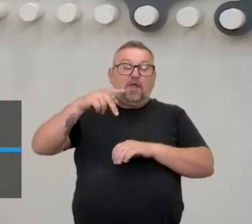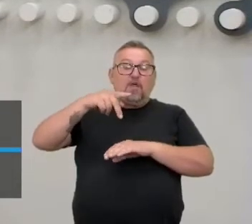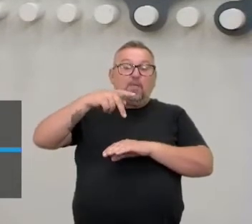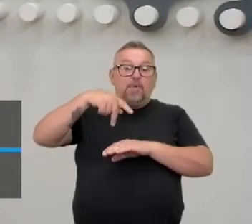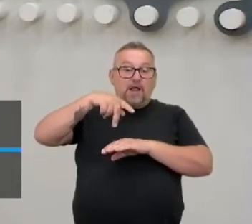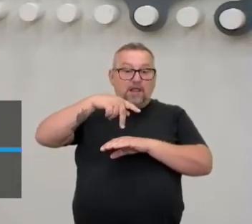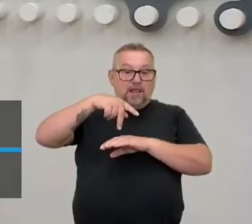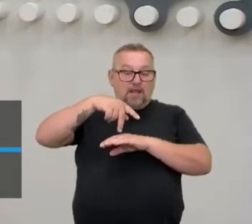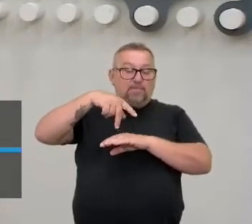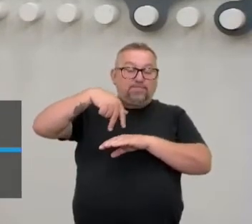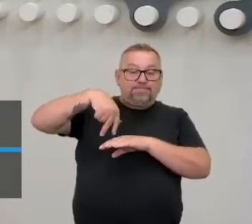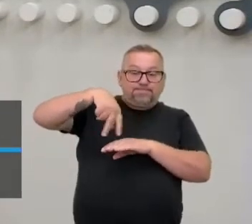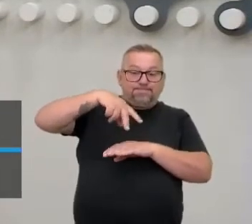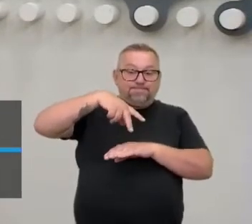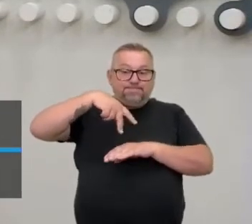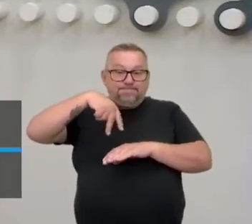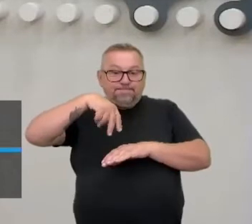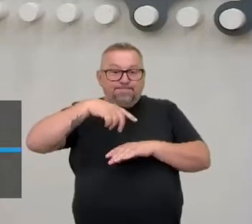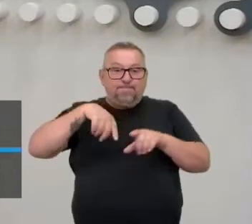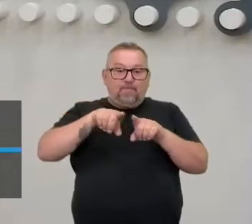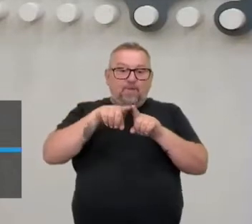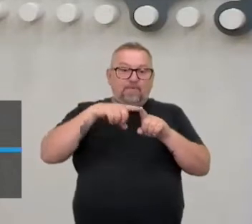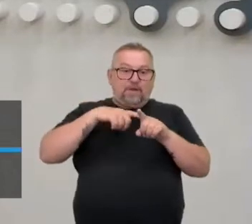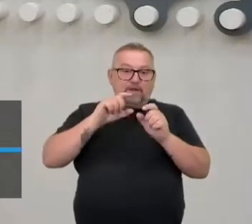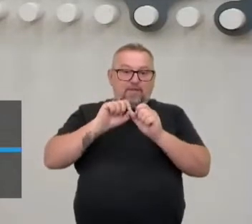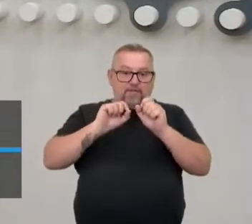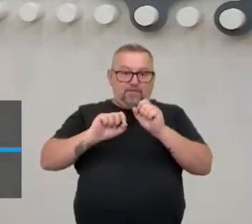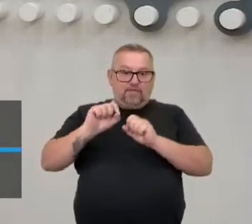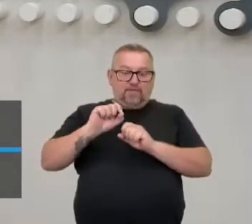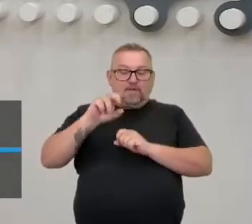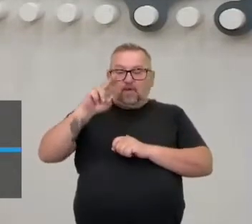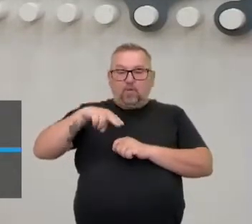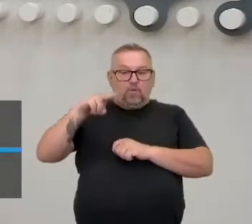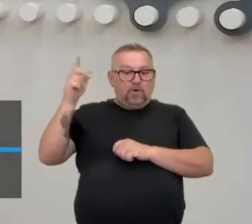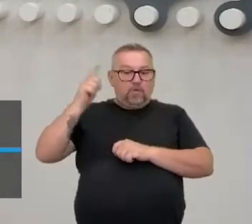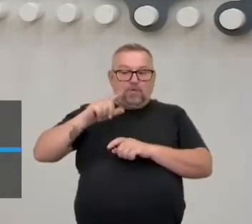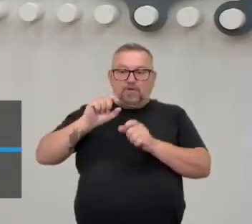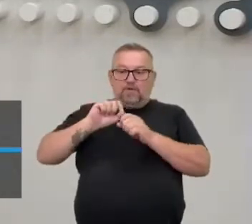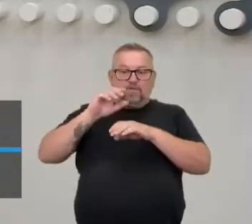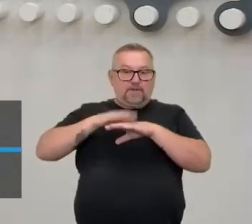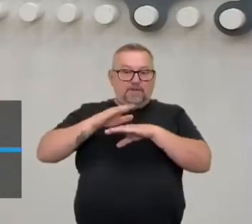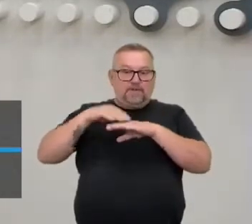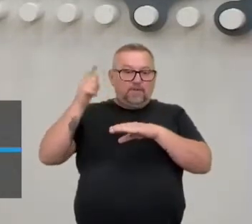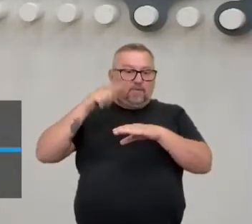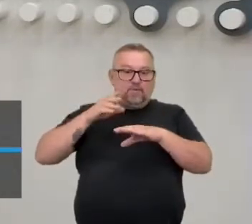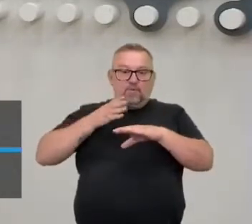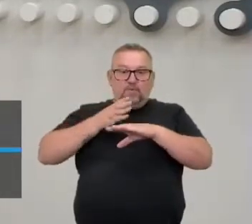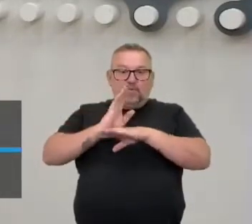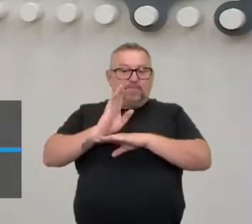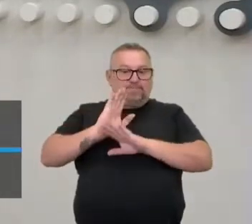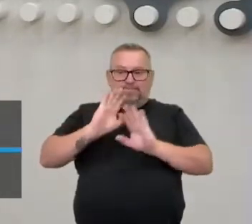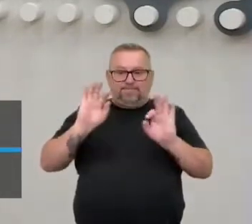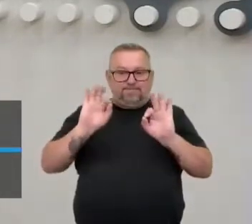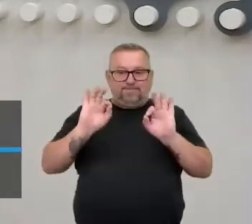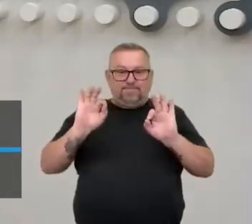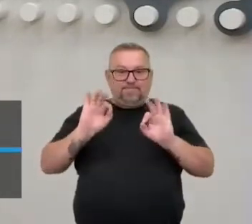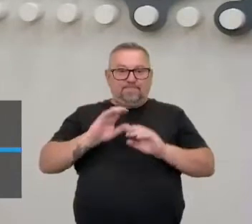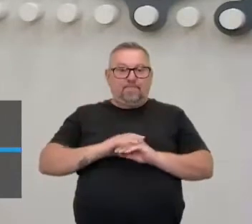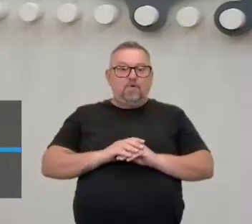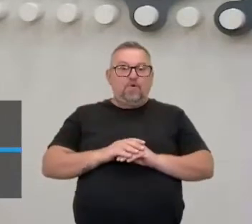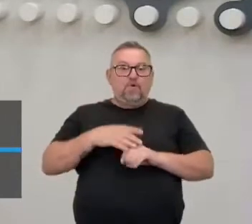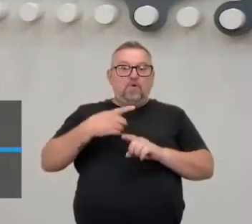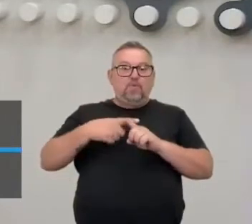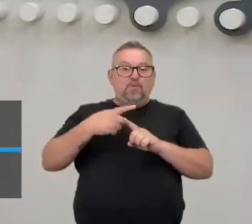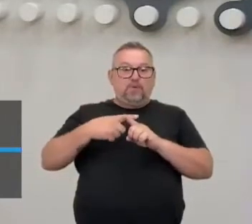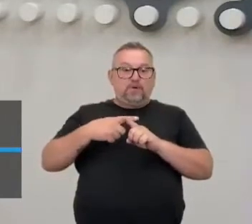contrário das lutas. Tanto é que tem uma ginástica que é vinculada à luta, e eu nunca consegui fazer, nunca consegui passar, ser aprovada nessa bagaça. Porque